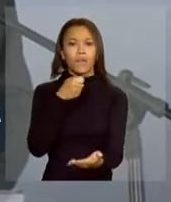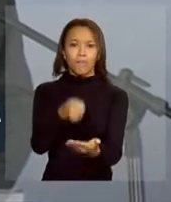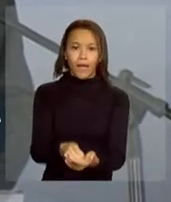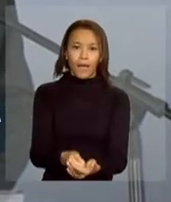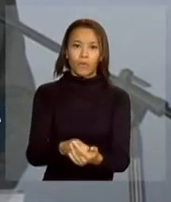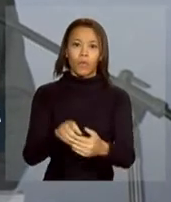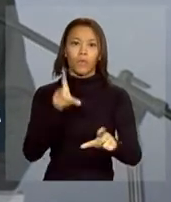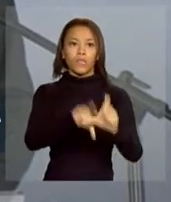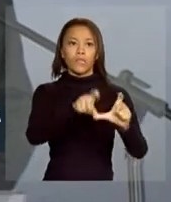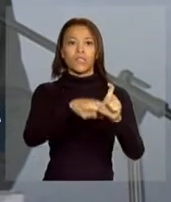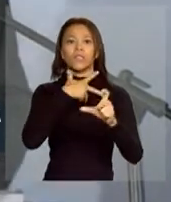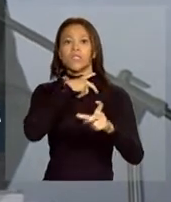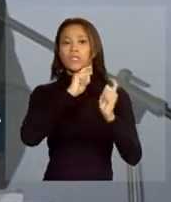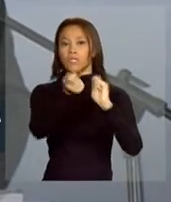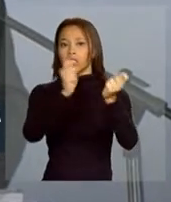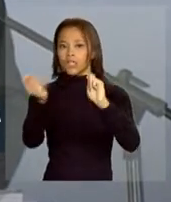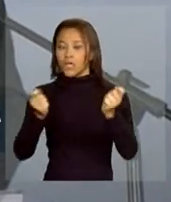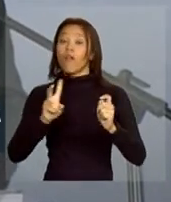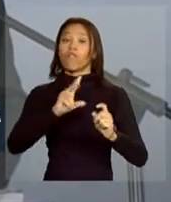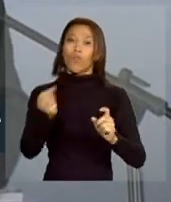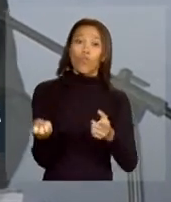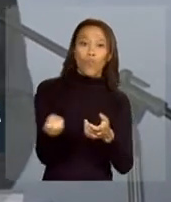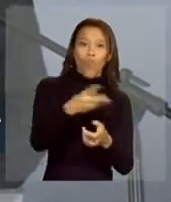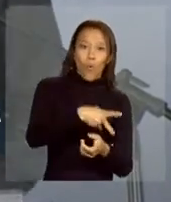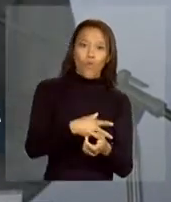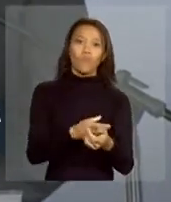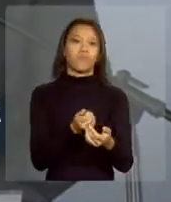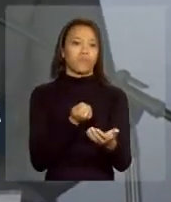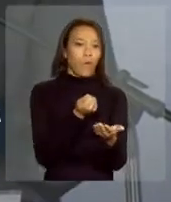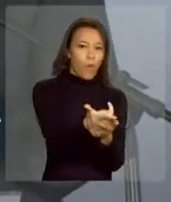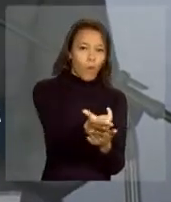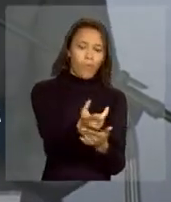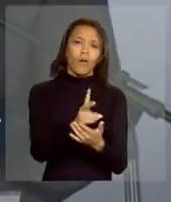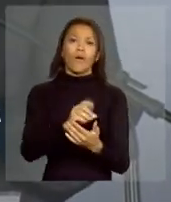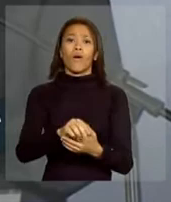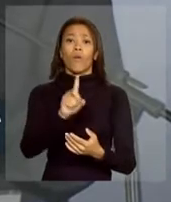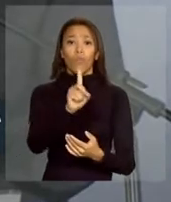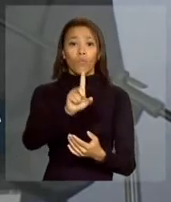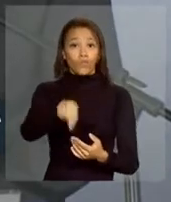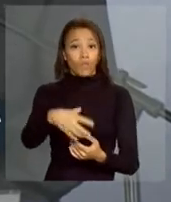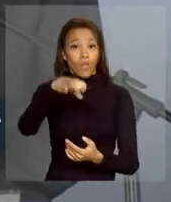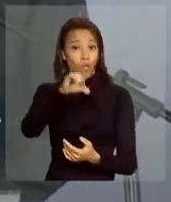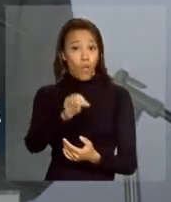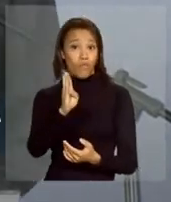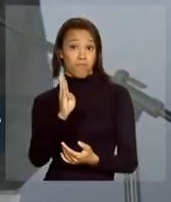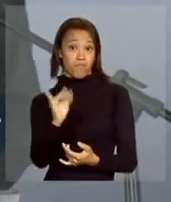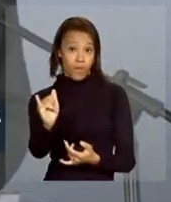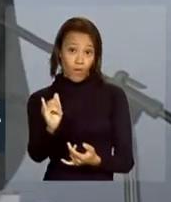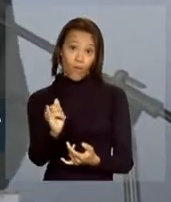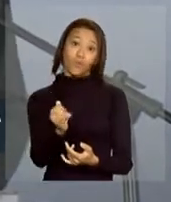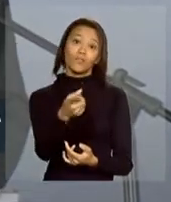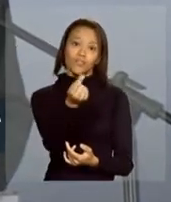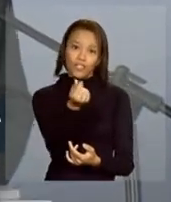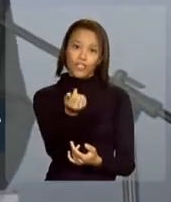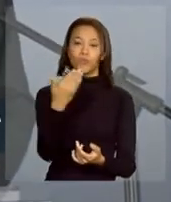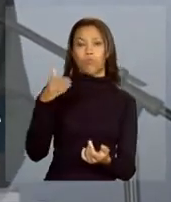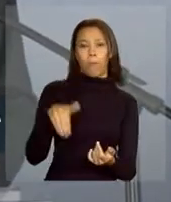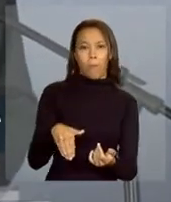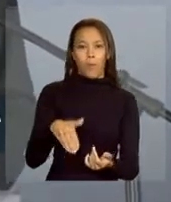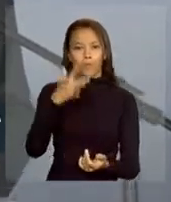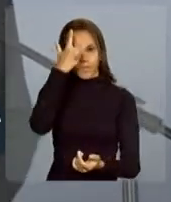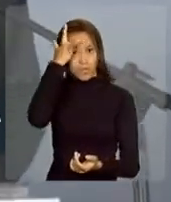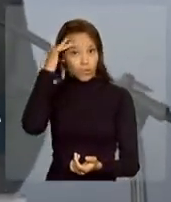dívidas, vão poder fazer um novo crediário. 1,9 bilhão no bolso do trabalhador